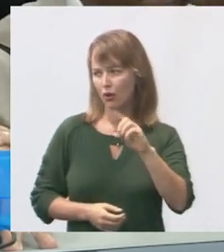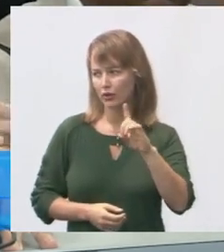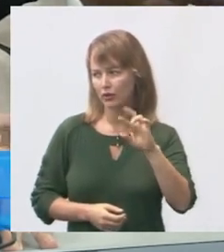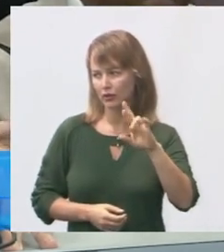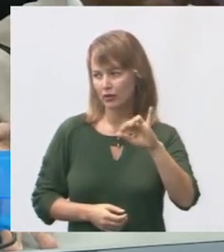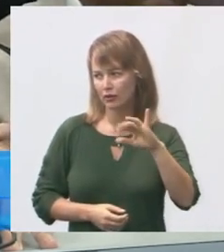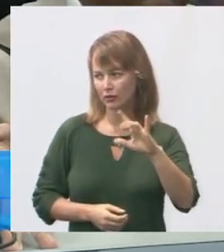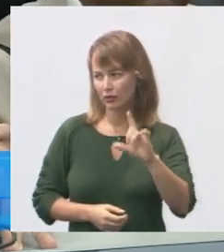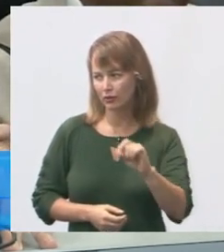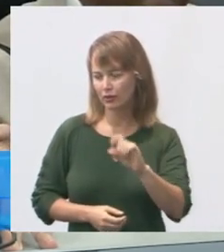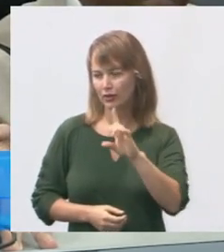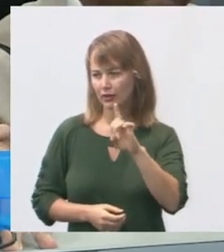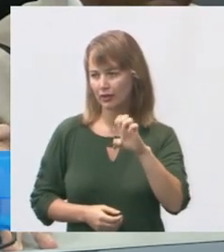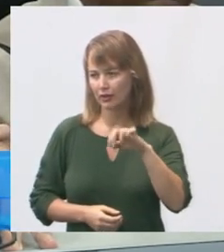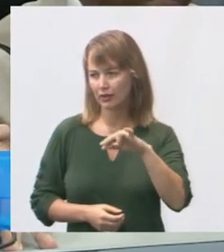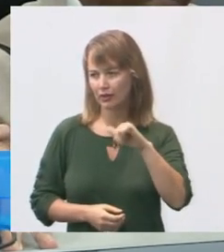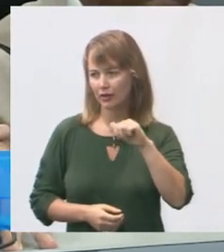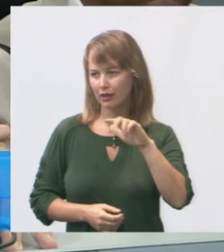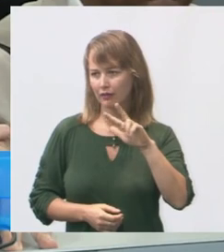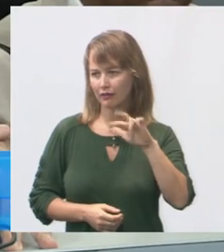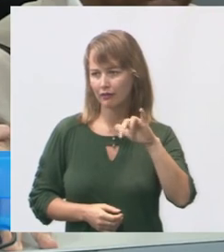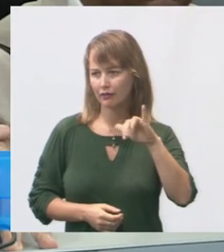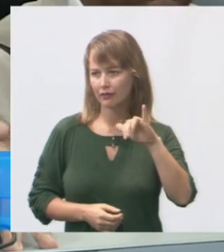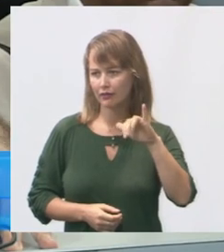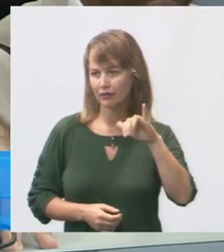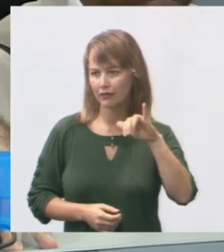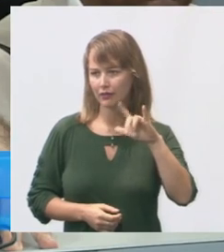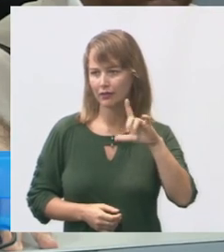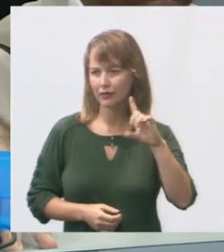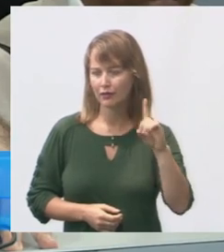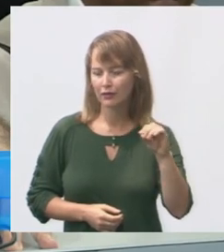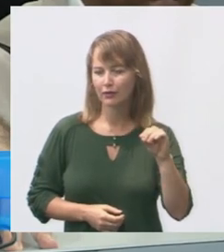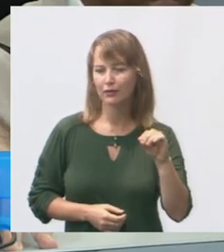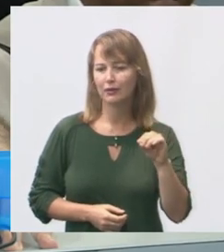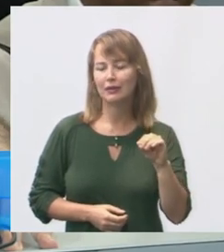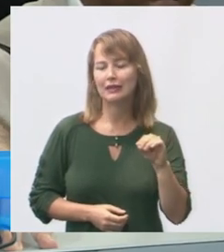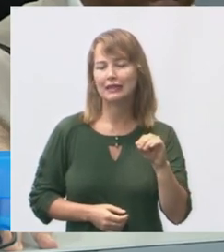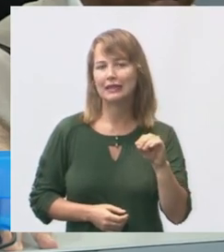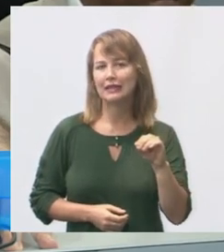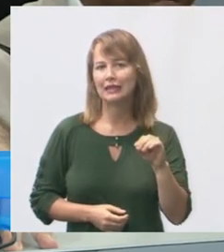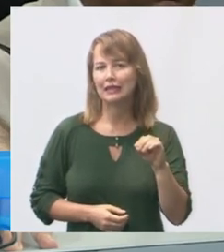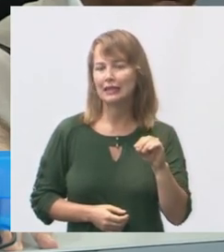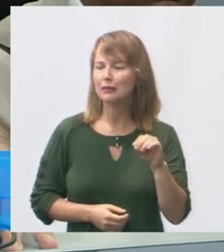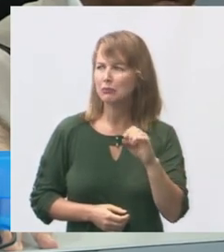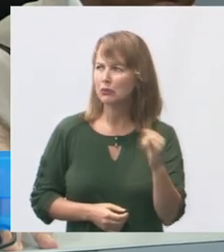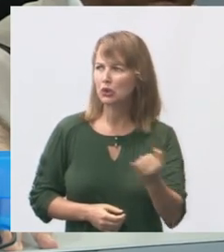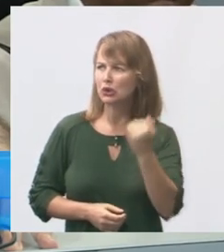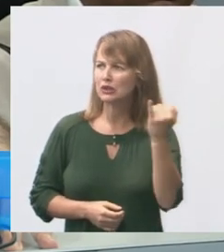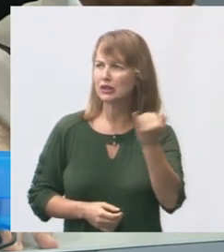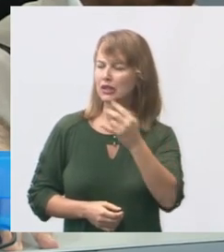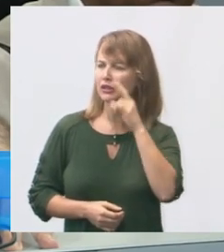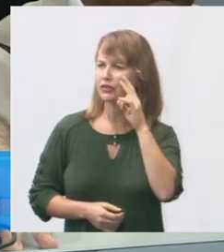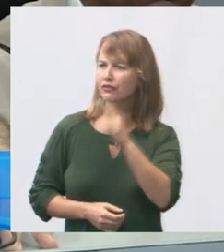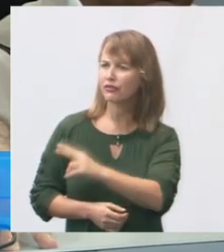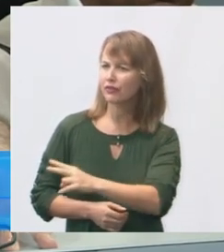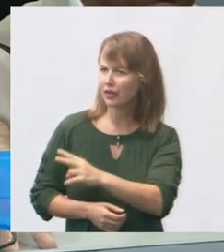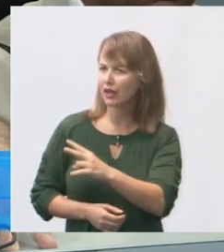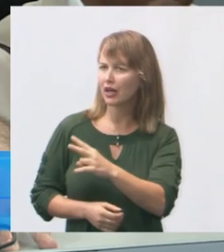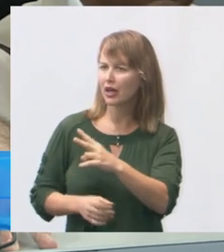muito importante a explanação do Rodrigo porque a gente começa a ver se realmente nós moramos na Vitoríssima